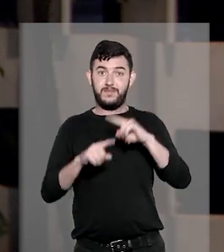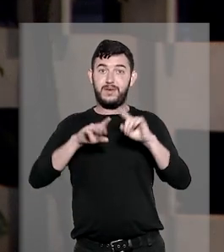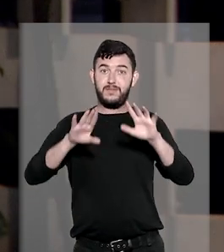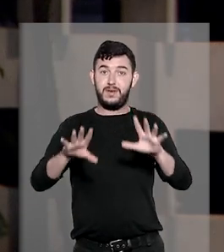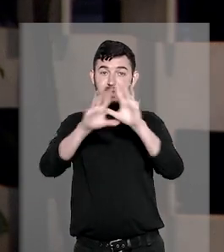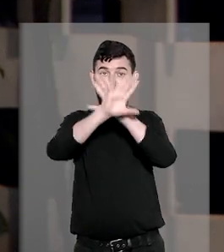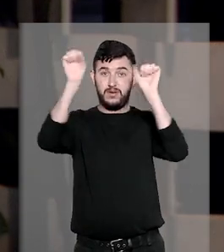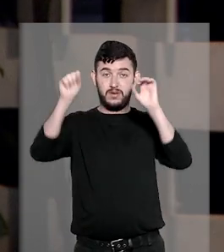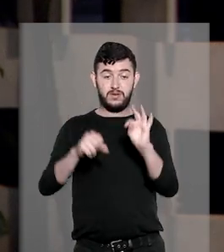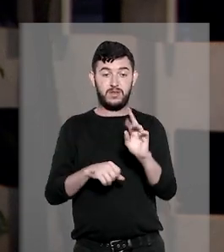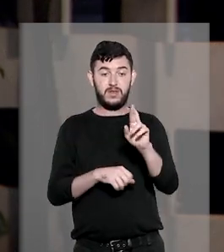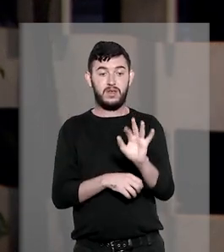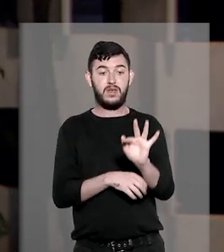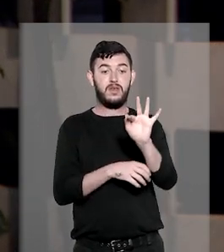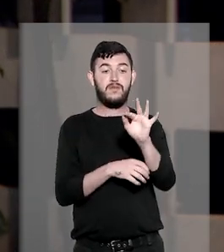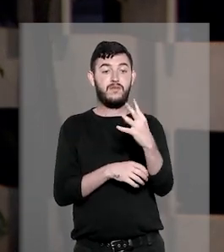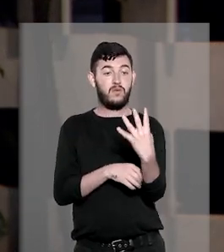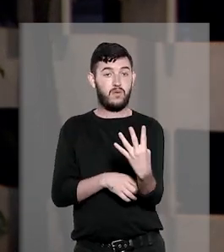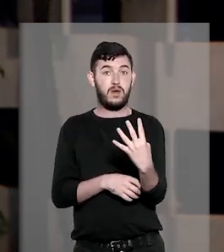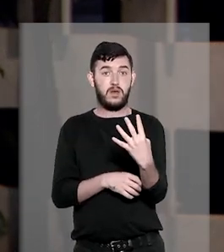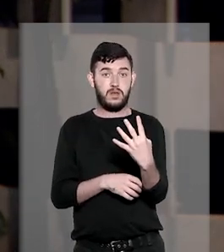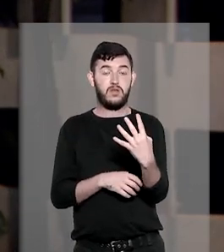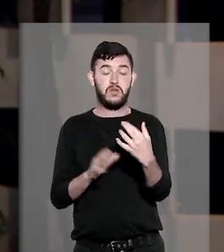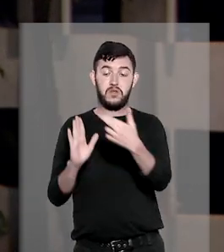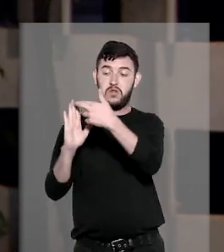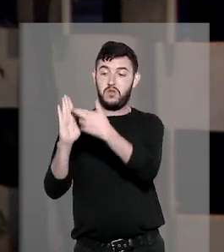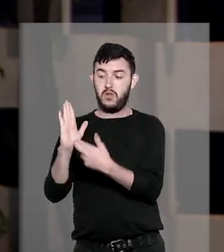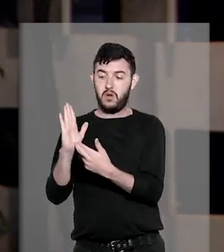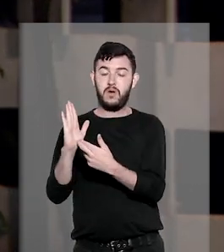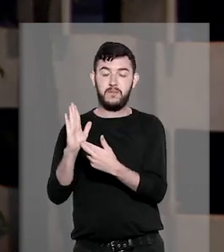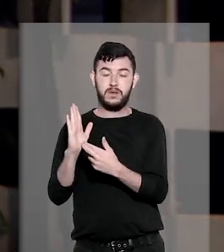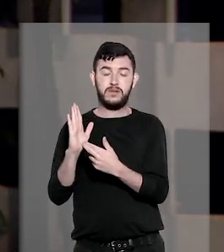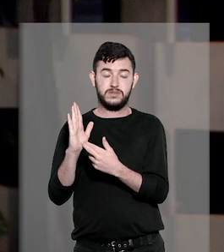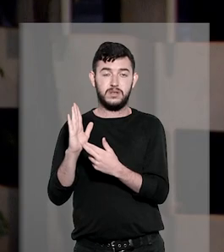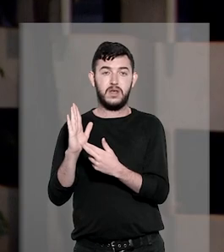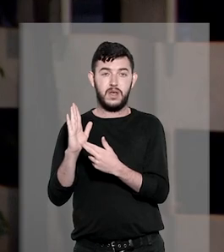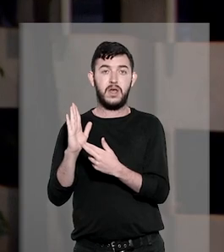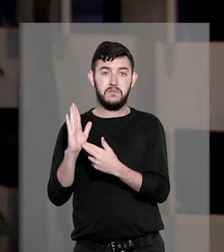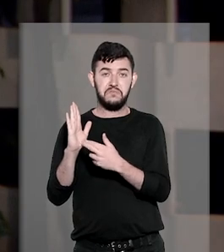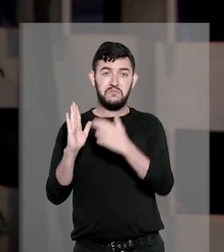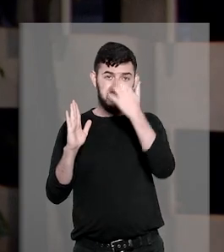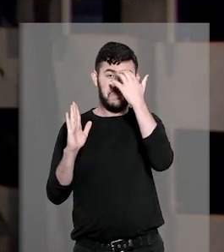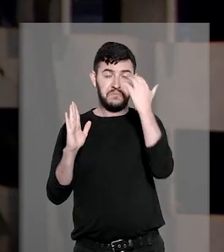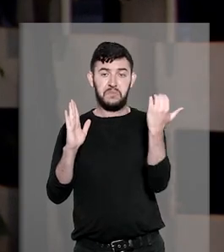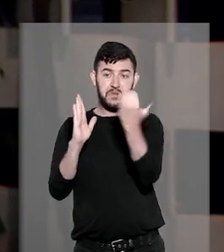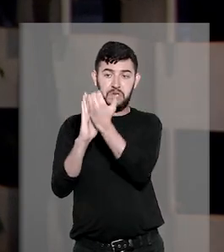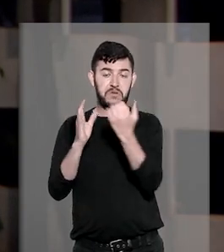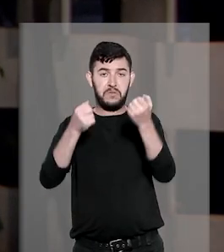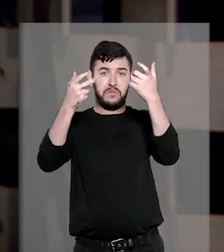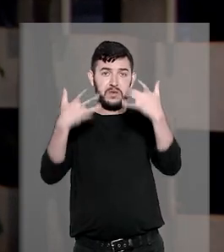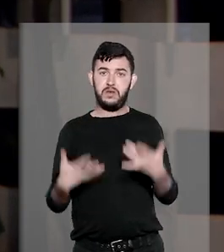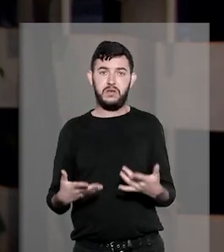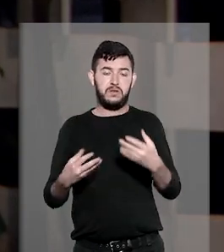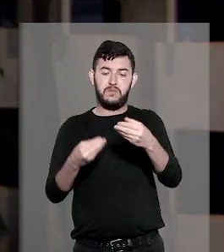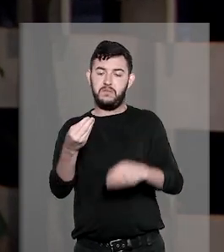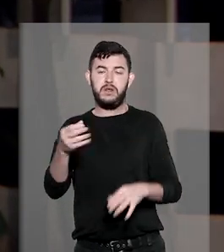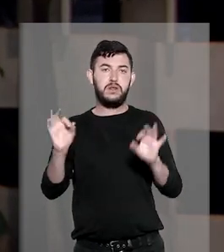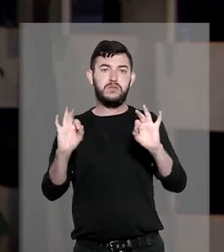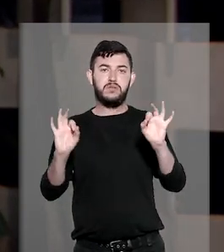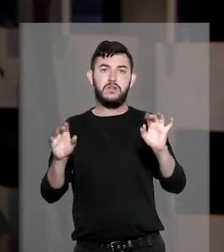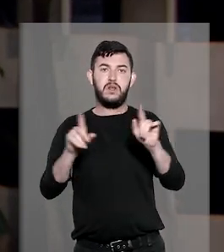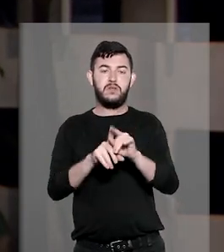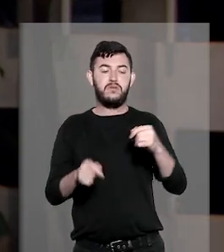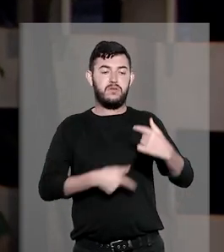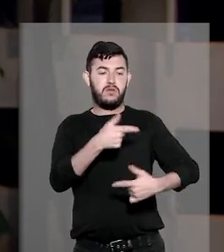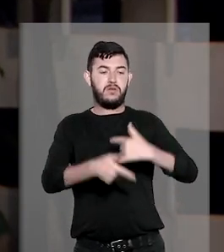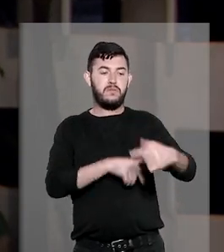4ª Região considerou legais as normas editadas pelo Conselho, afirmando que elas não ultrapassam o âmbito de atuação